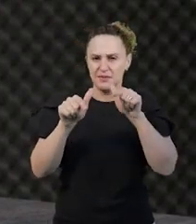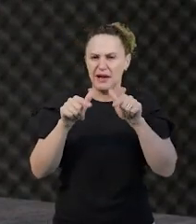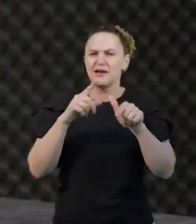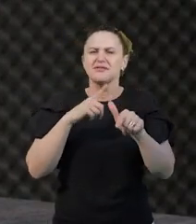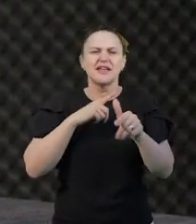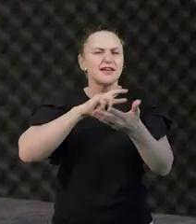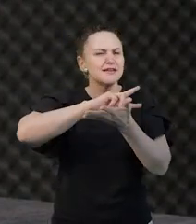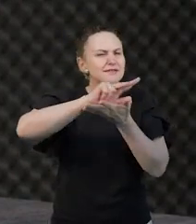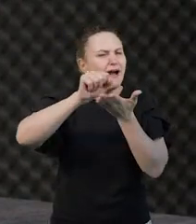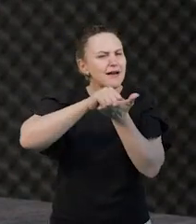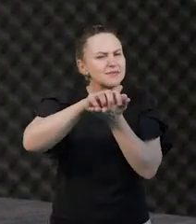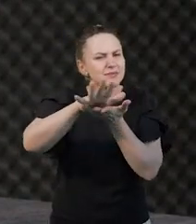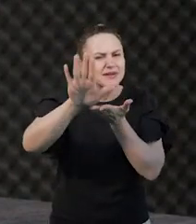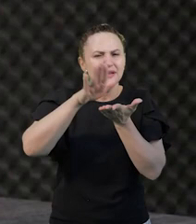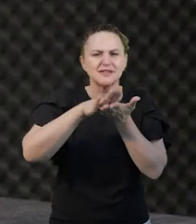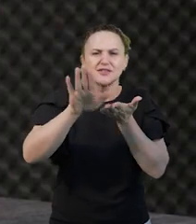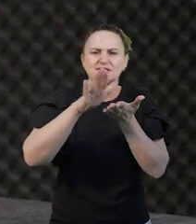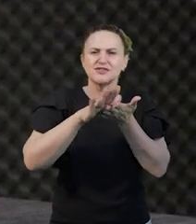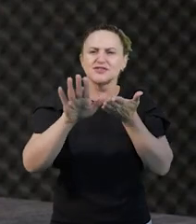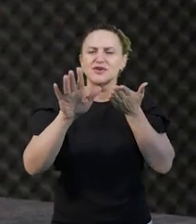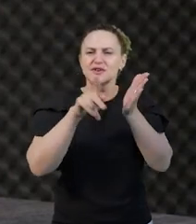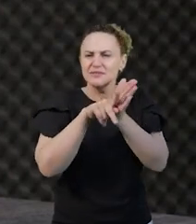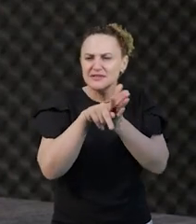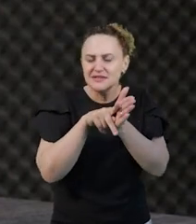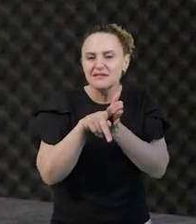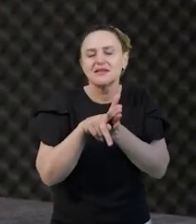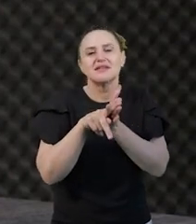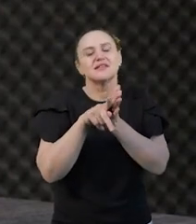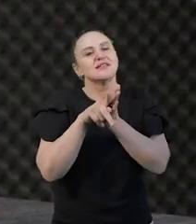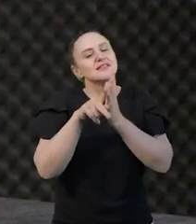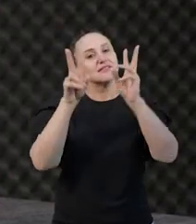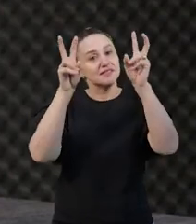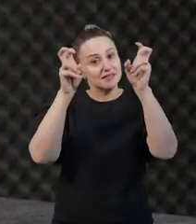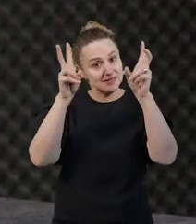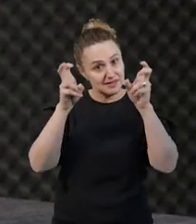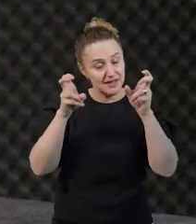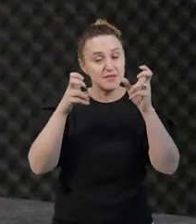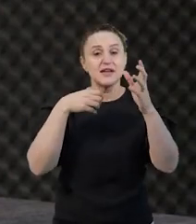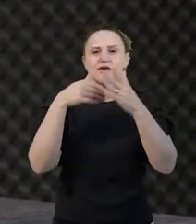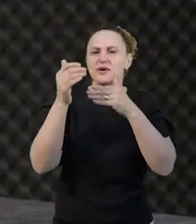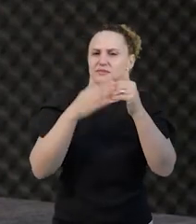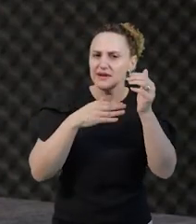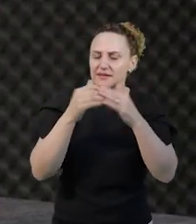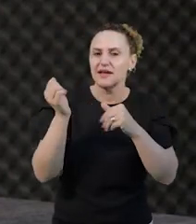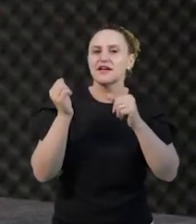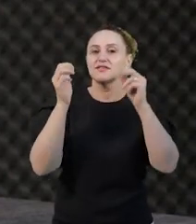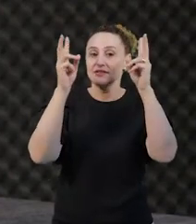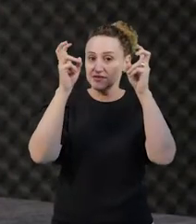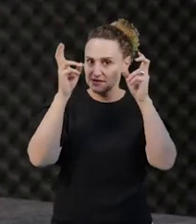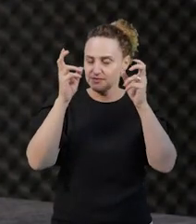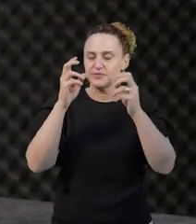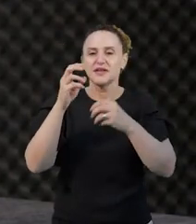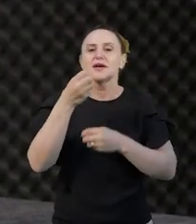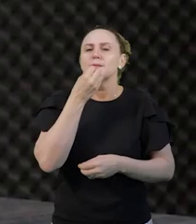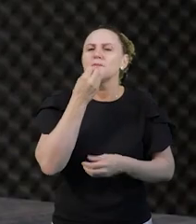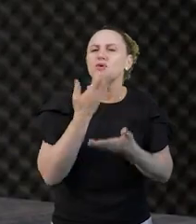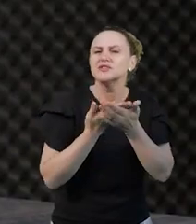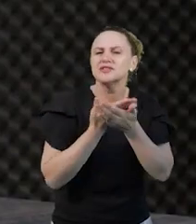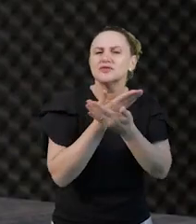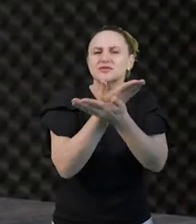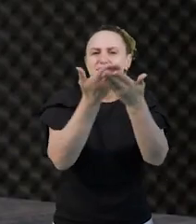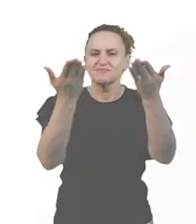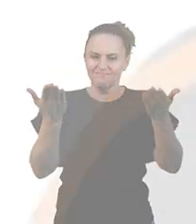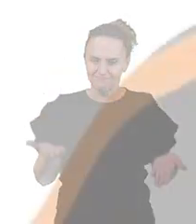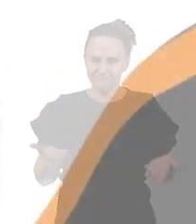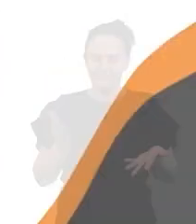publicações com os fundamentos da modelagem matemática e com as práticas com modelagem matemática. Bons estudos